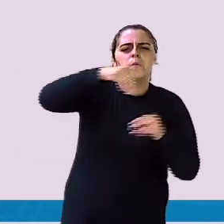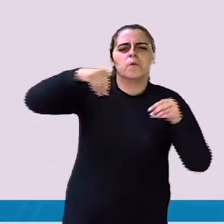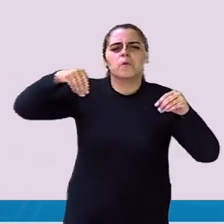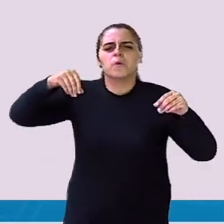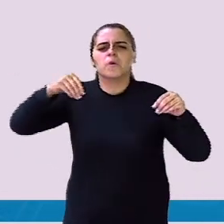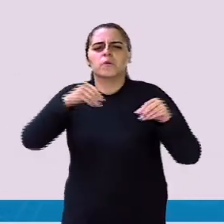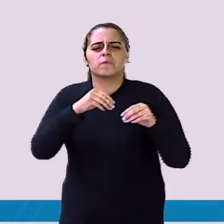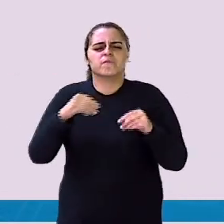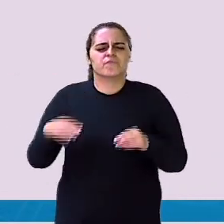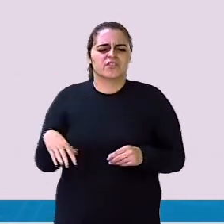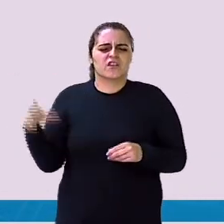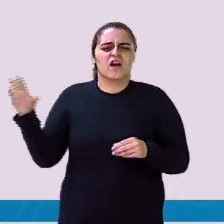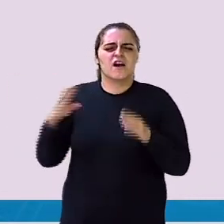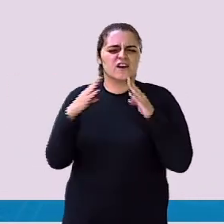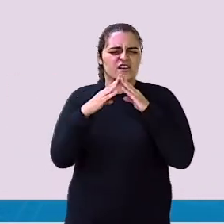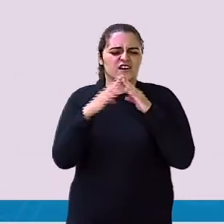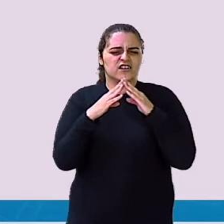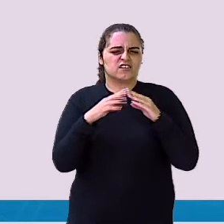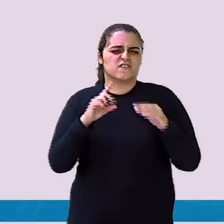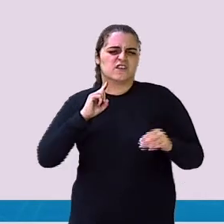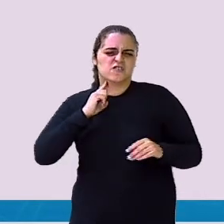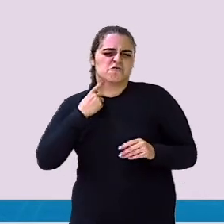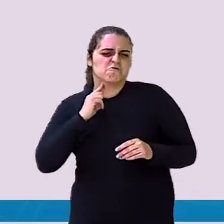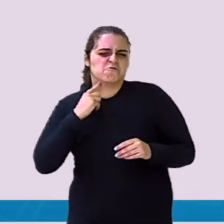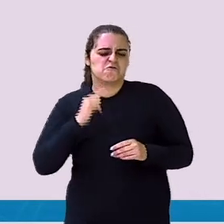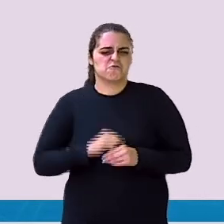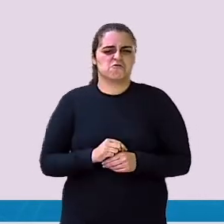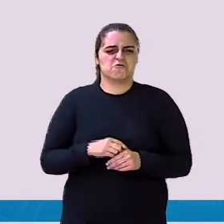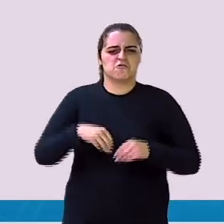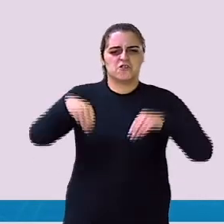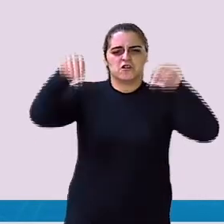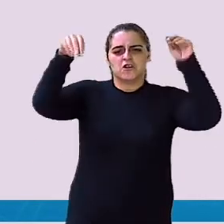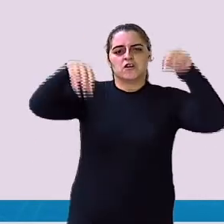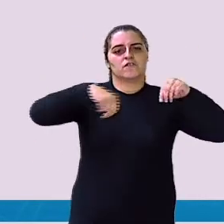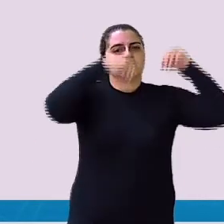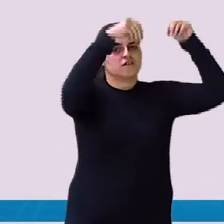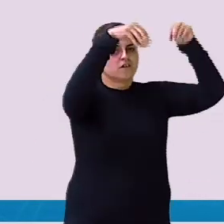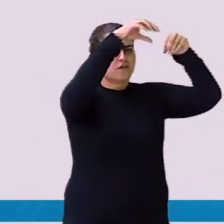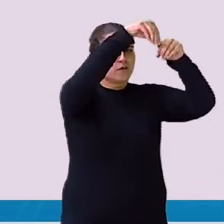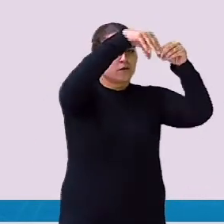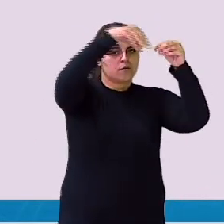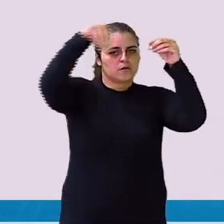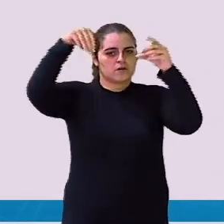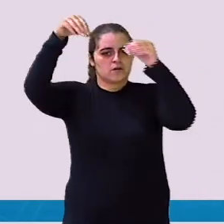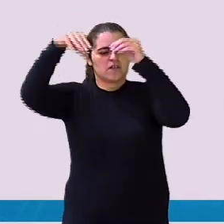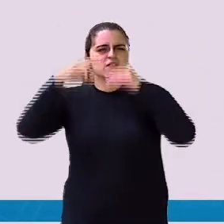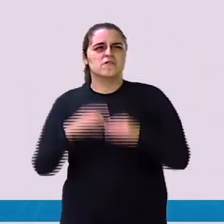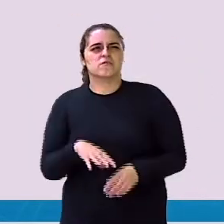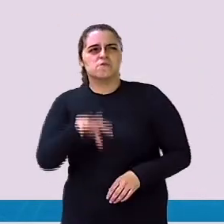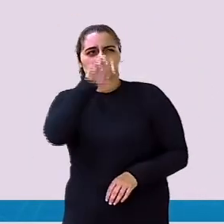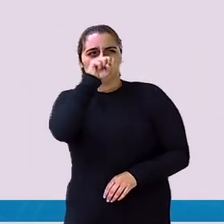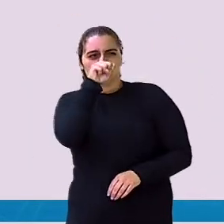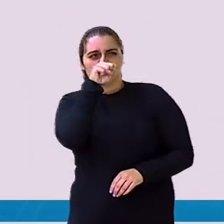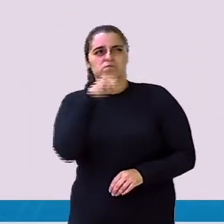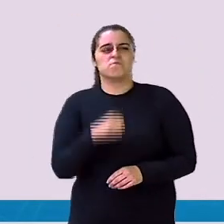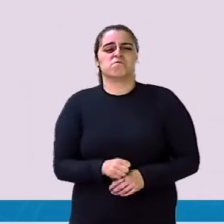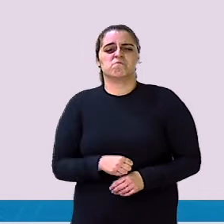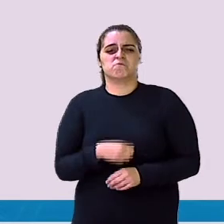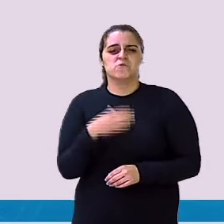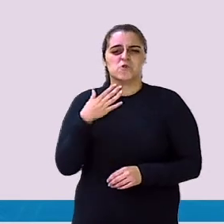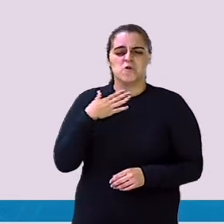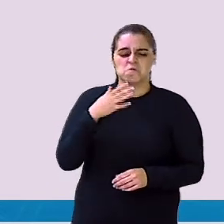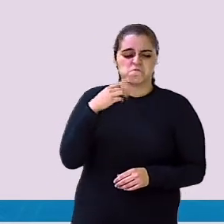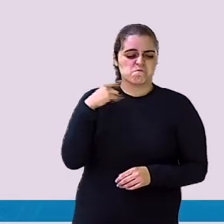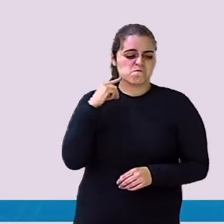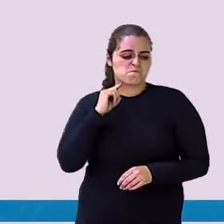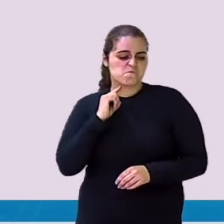Suja a nossa casa Toda Às vezes a roupa Está no varal Fica com mau cheiro De fumaça Por conta de Atitudes negativas